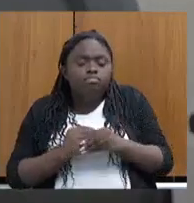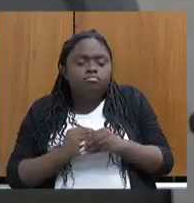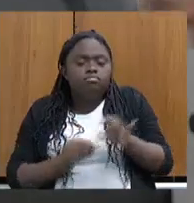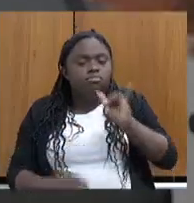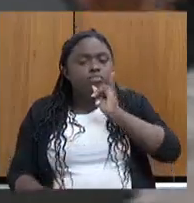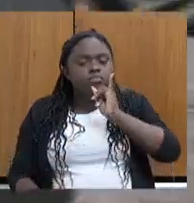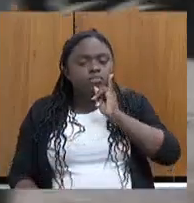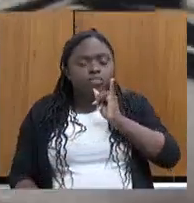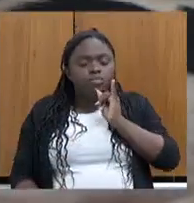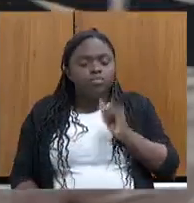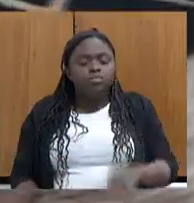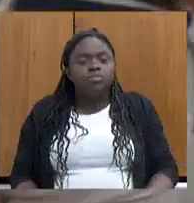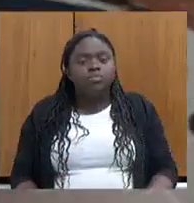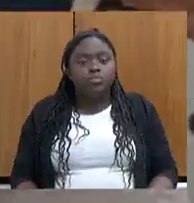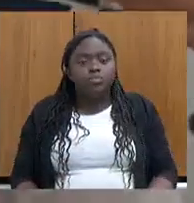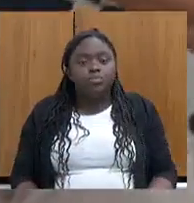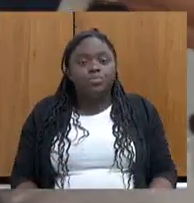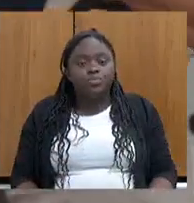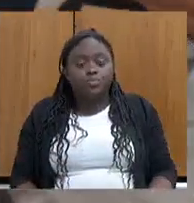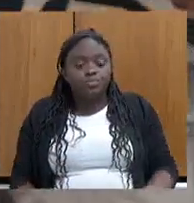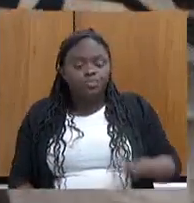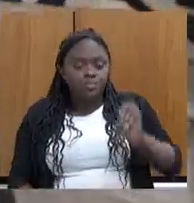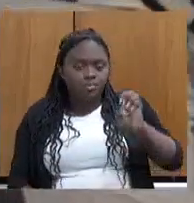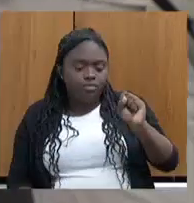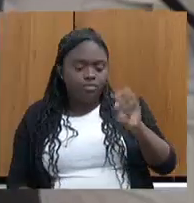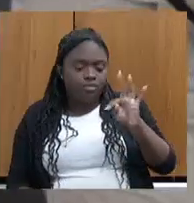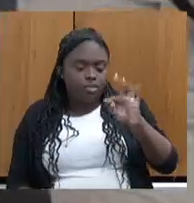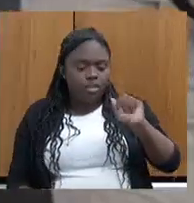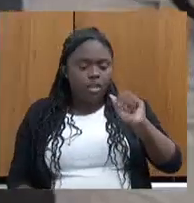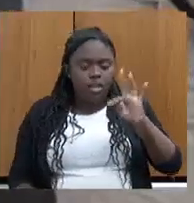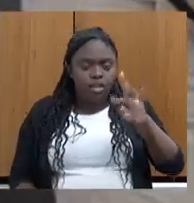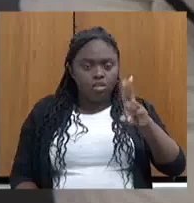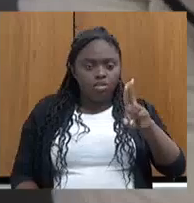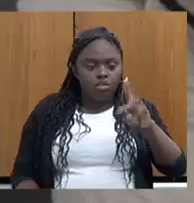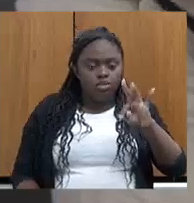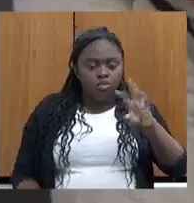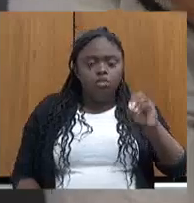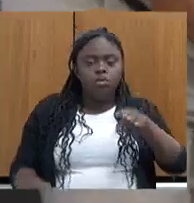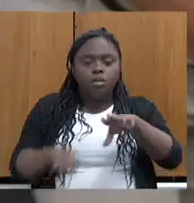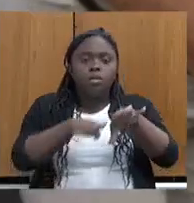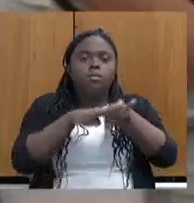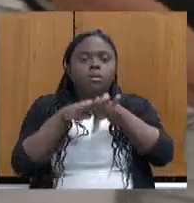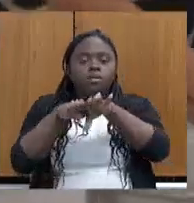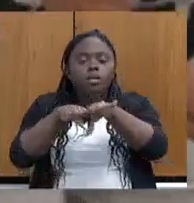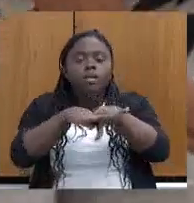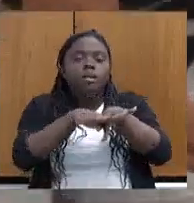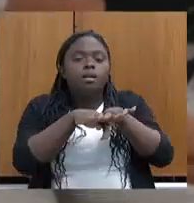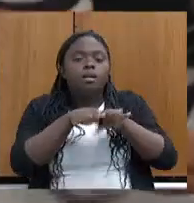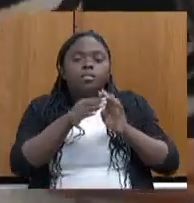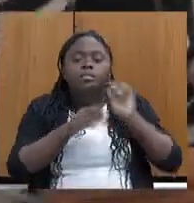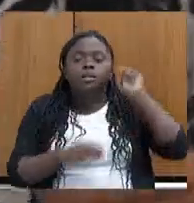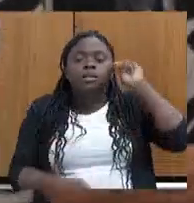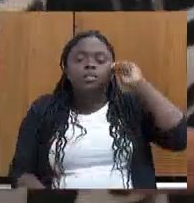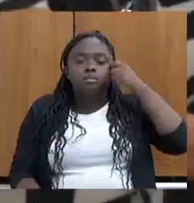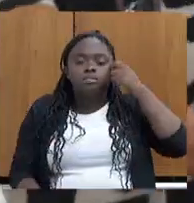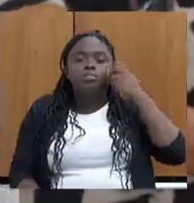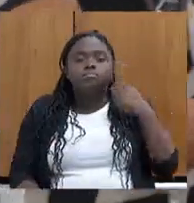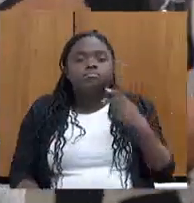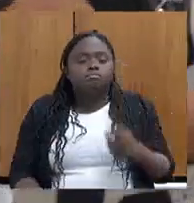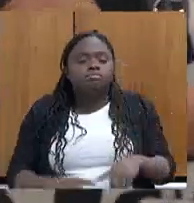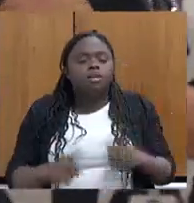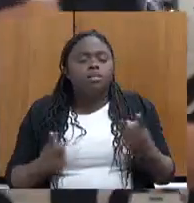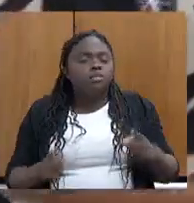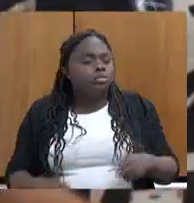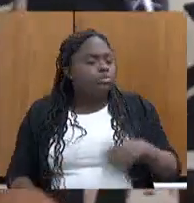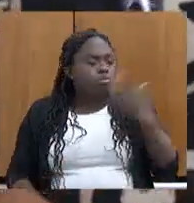Estatuto da Igualdade Racial. Já tem uma série de ações ali, precisam ser implementadas. Em momento nenhum, na apresentação,